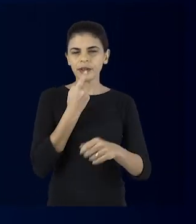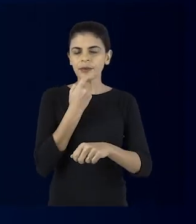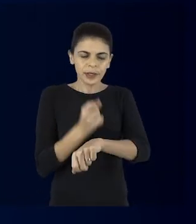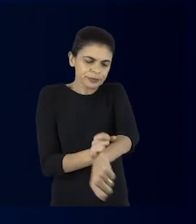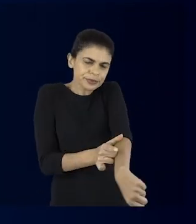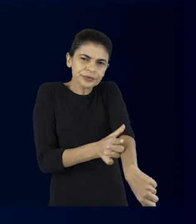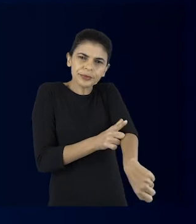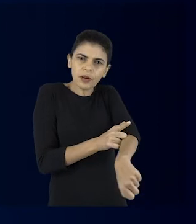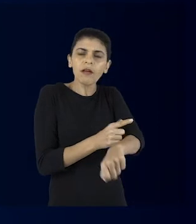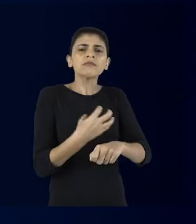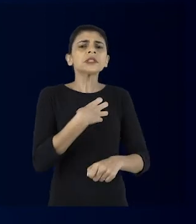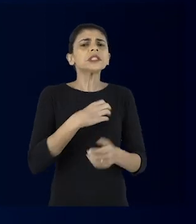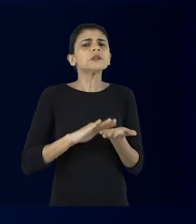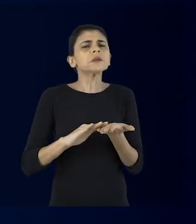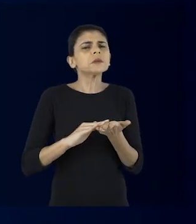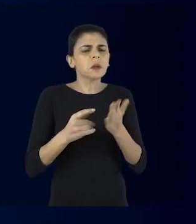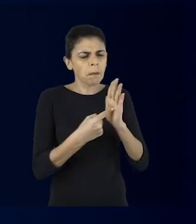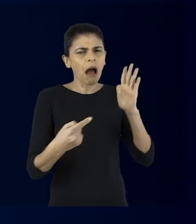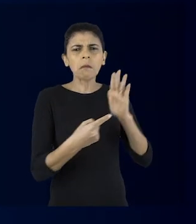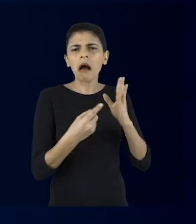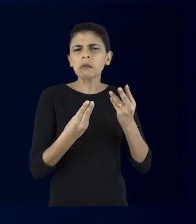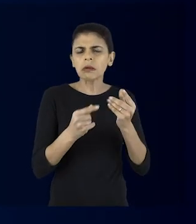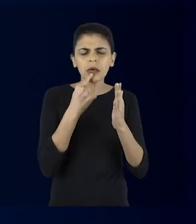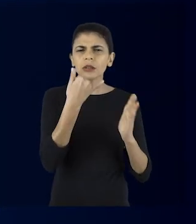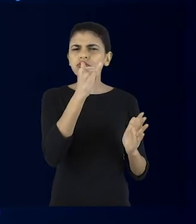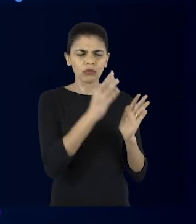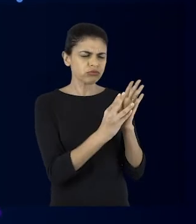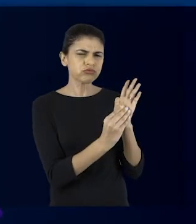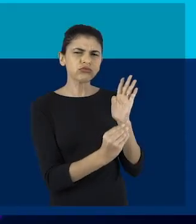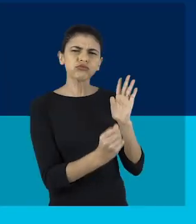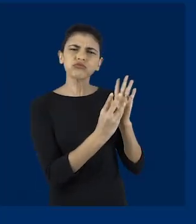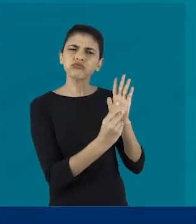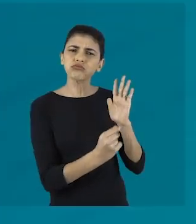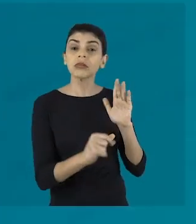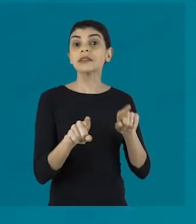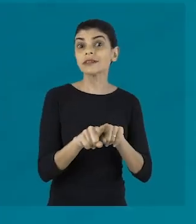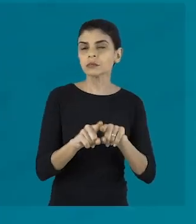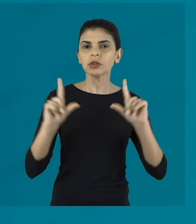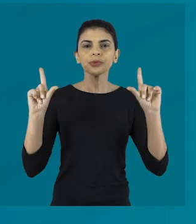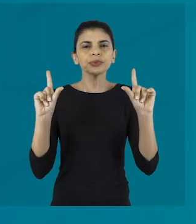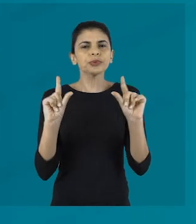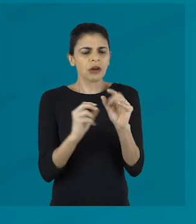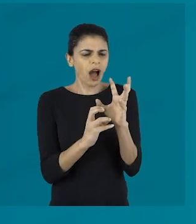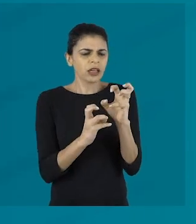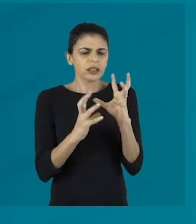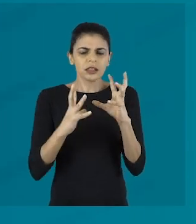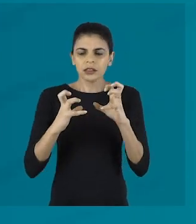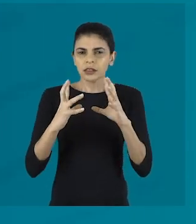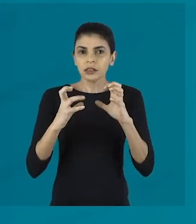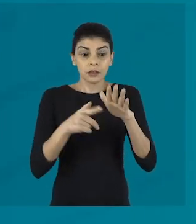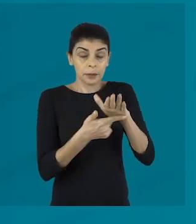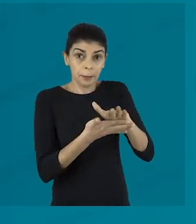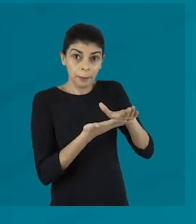ou áreas com alteração de sensibilidade, sensação de formigamento ou fisgadas, além da diminuição de força muscular das